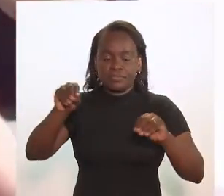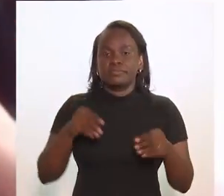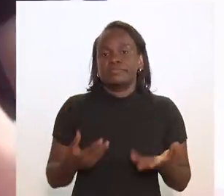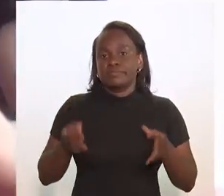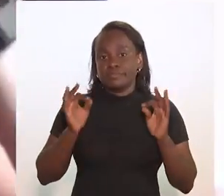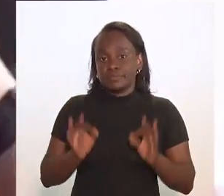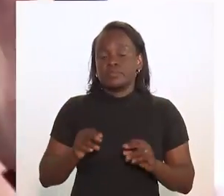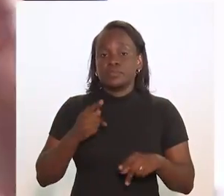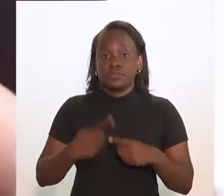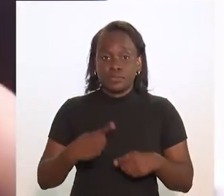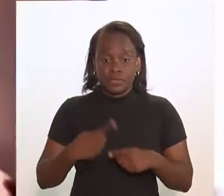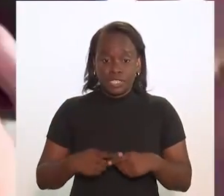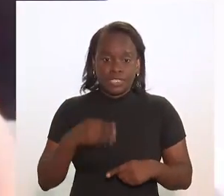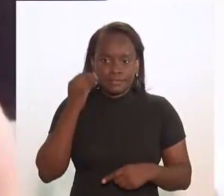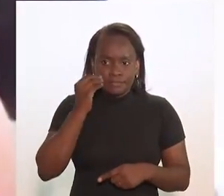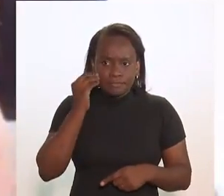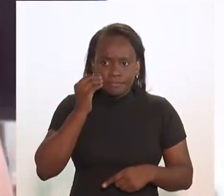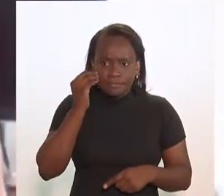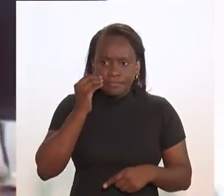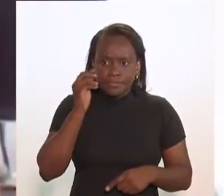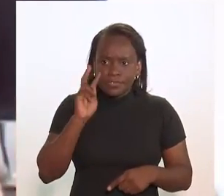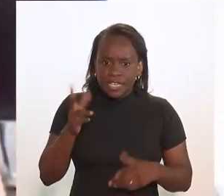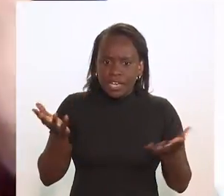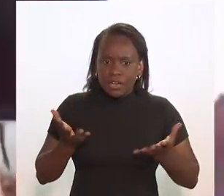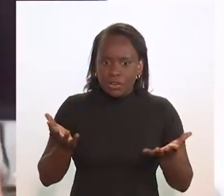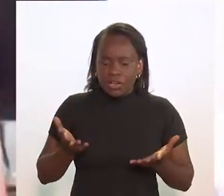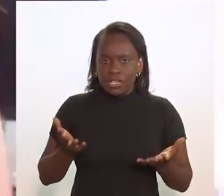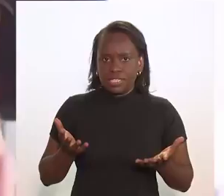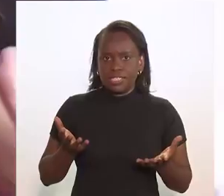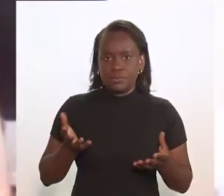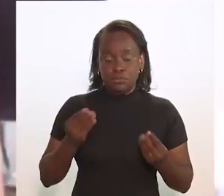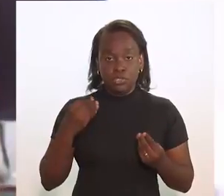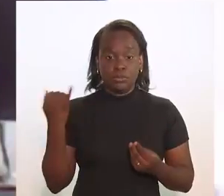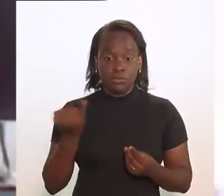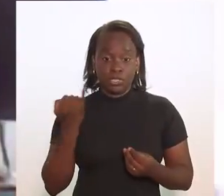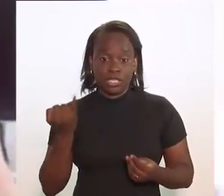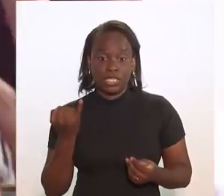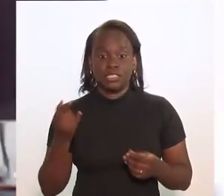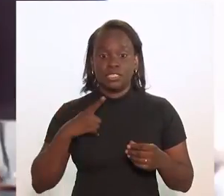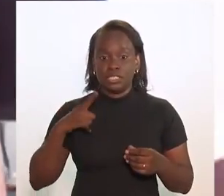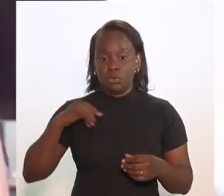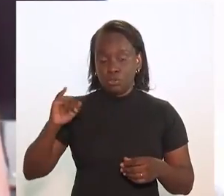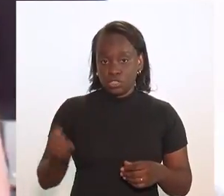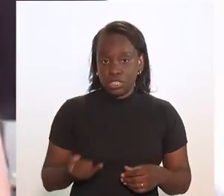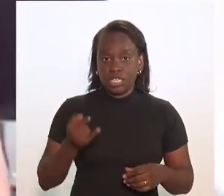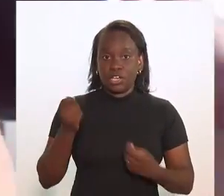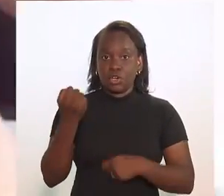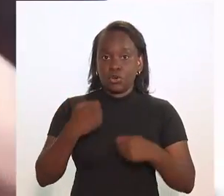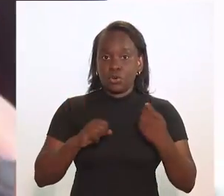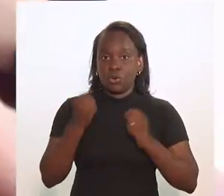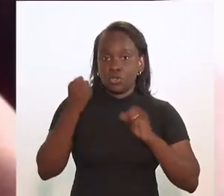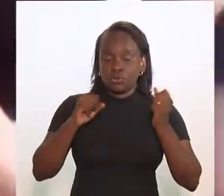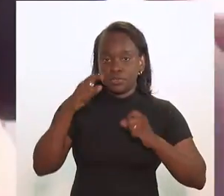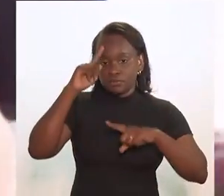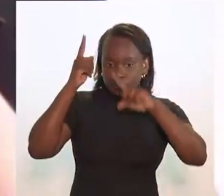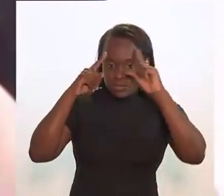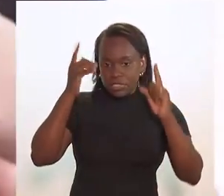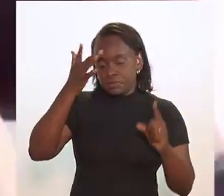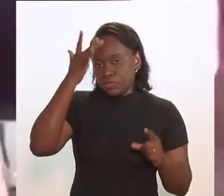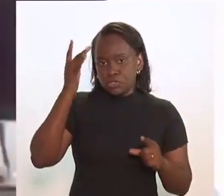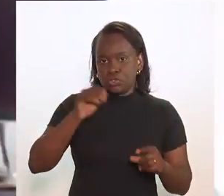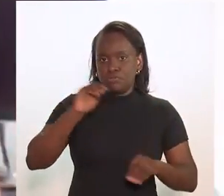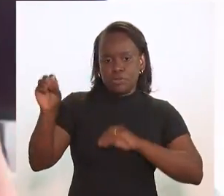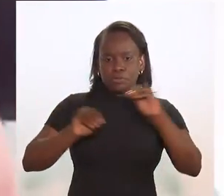né? Porque a gente está experimentando aí nesse momento de tão importante, tão oportuno para a economia criativa, essa fuga de